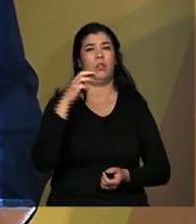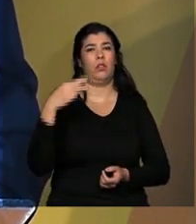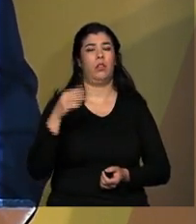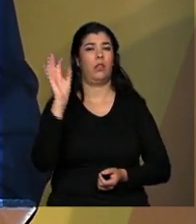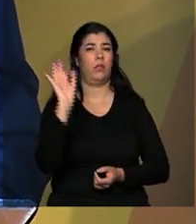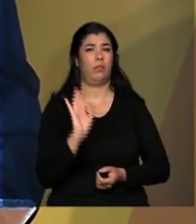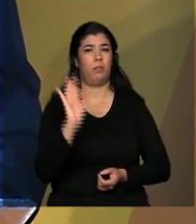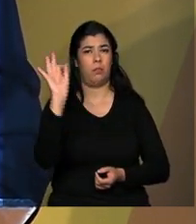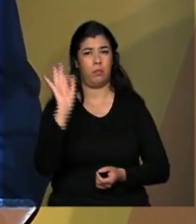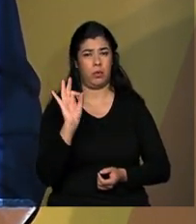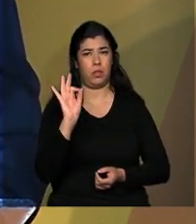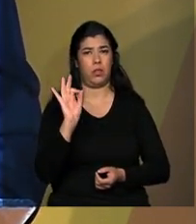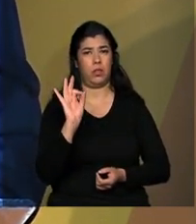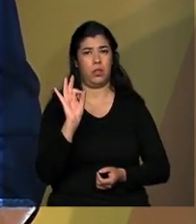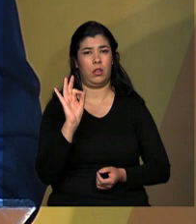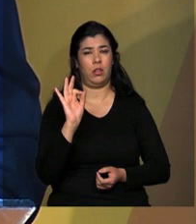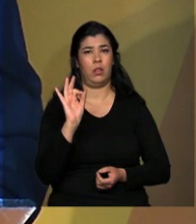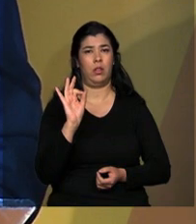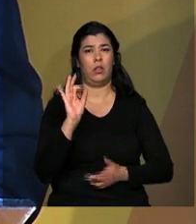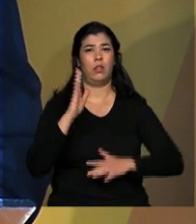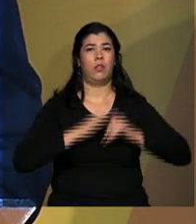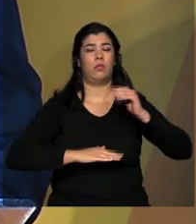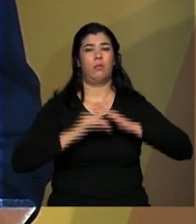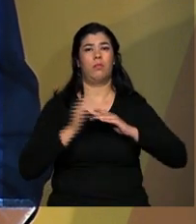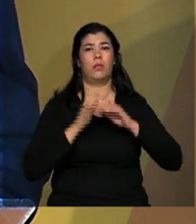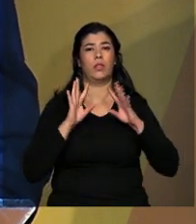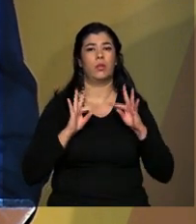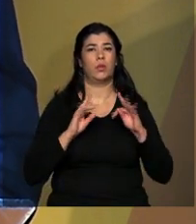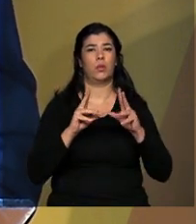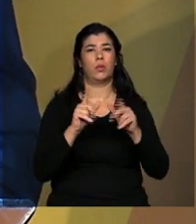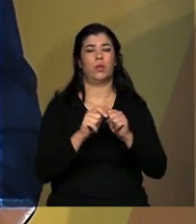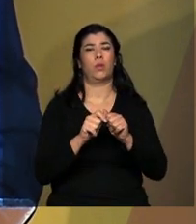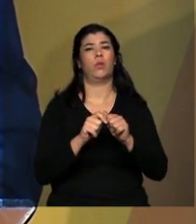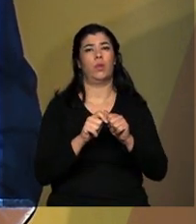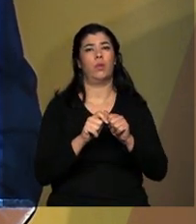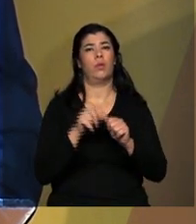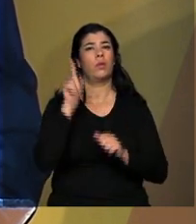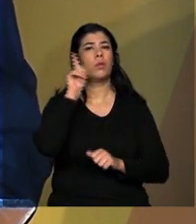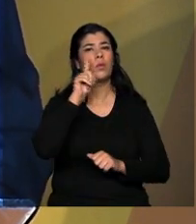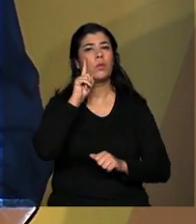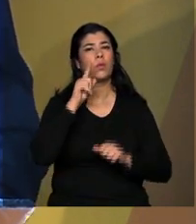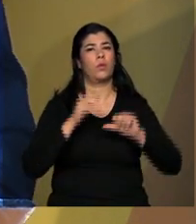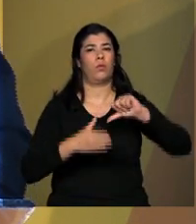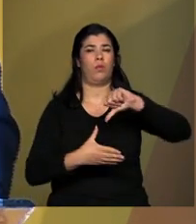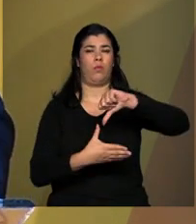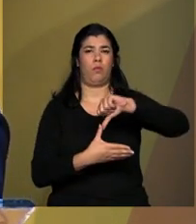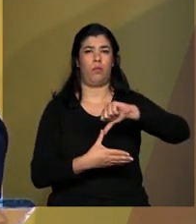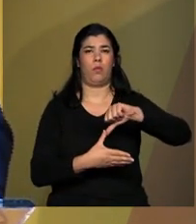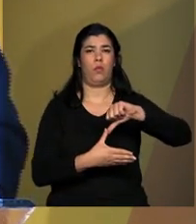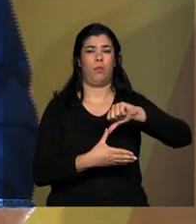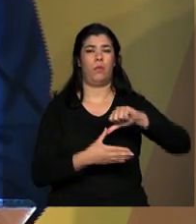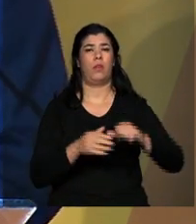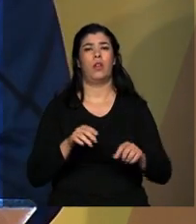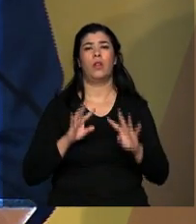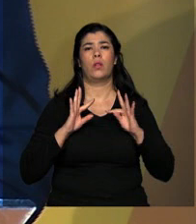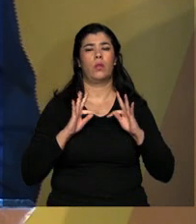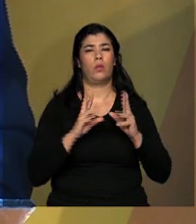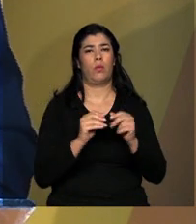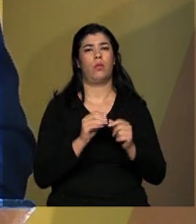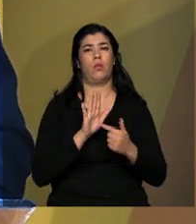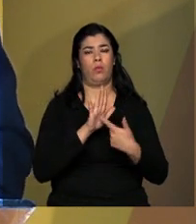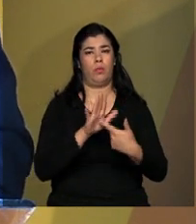dos ativos totais dos Estados Unidos na América Latina. 53%. Tudo isso